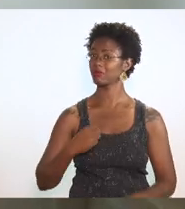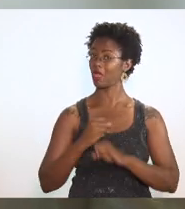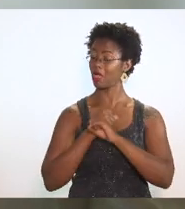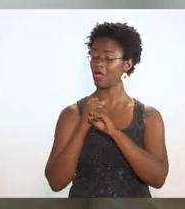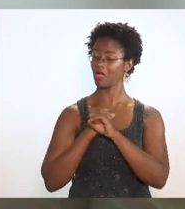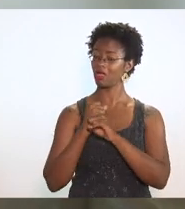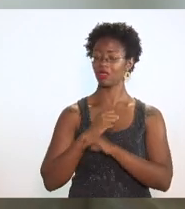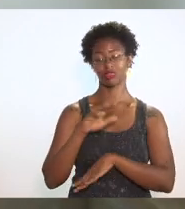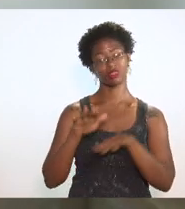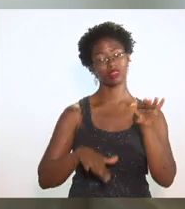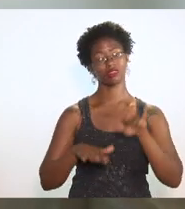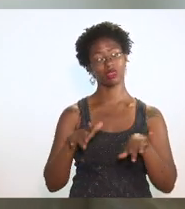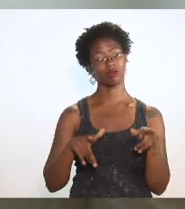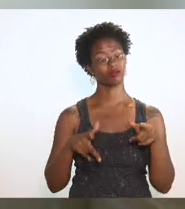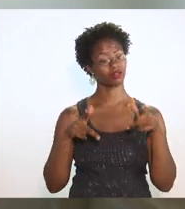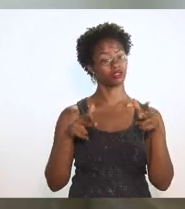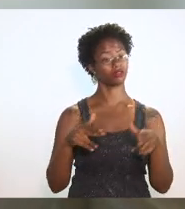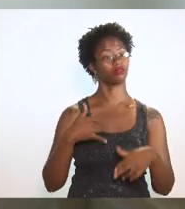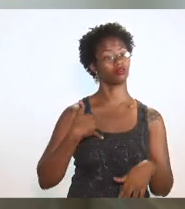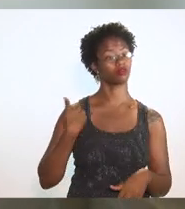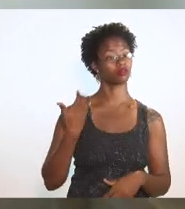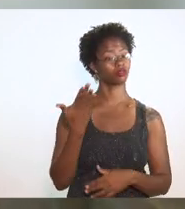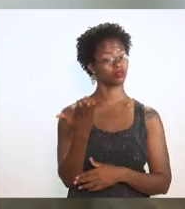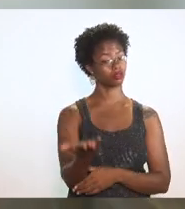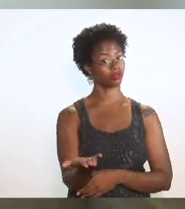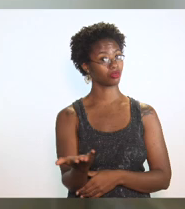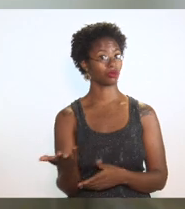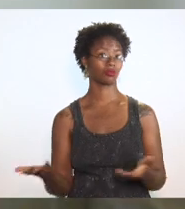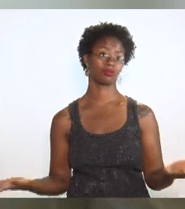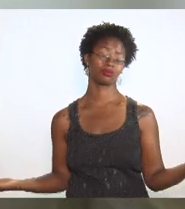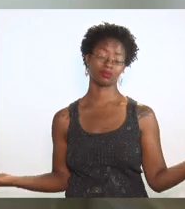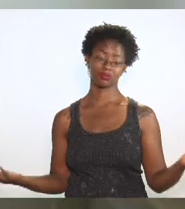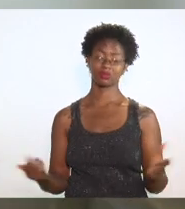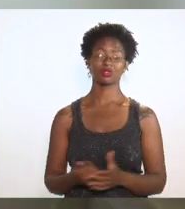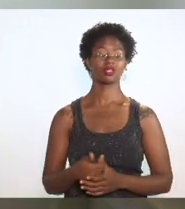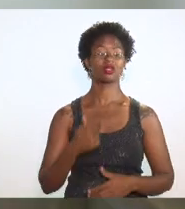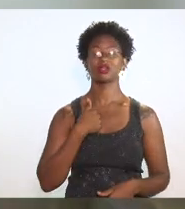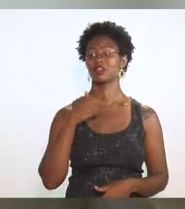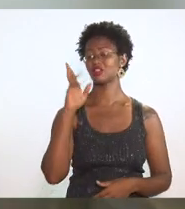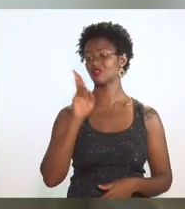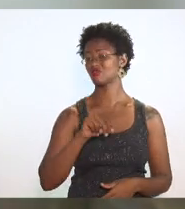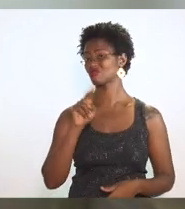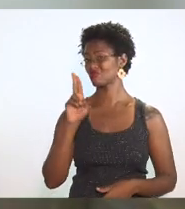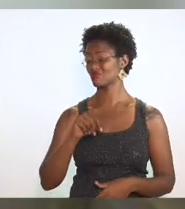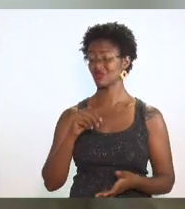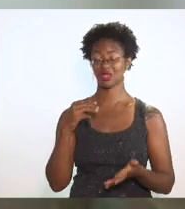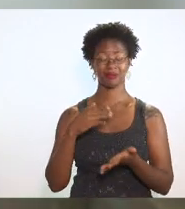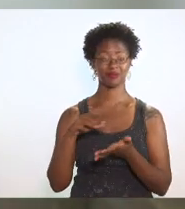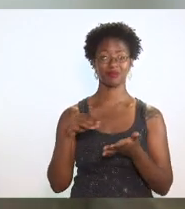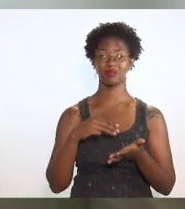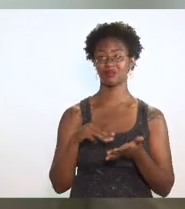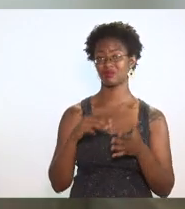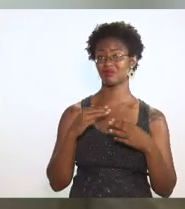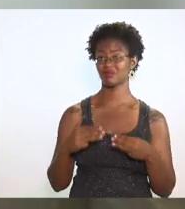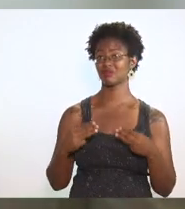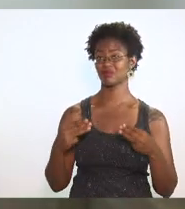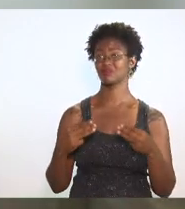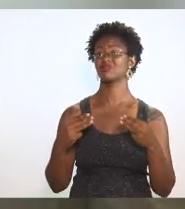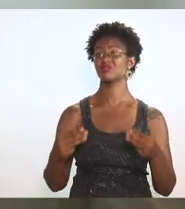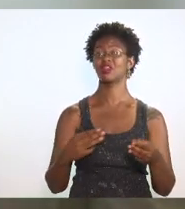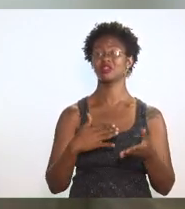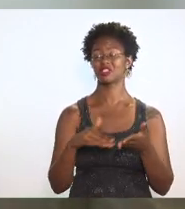igual à sua idade. Igual à sua idade. Eu nunca vi nem a Fazenda nem o Desenvolvimento Econômico